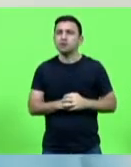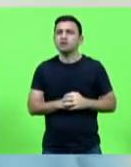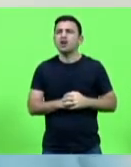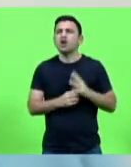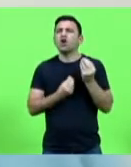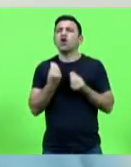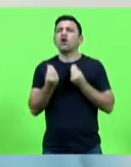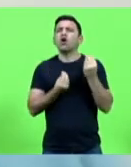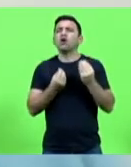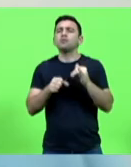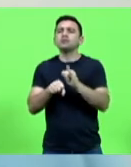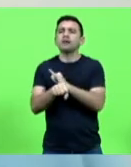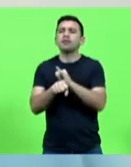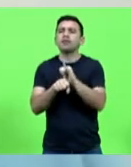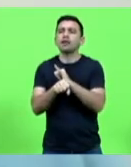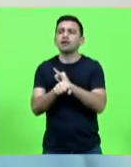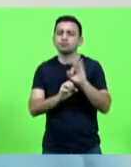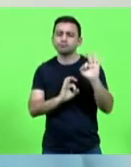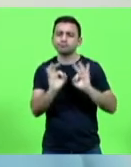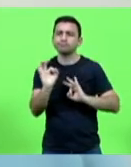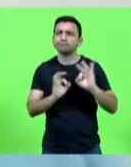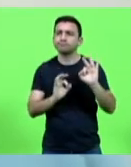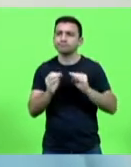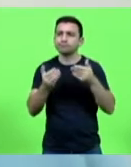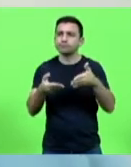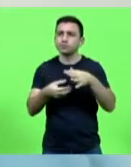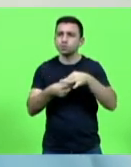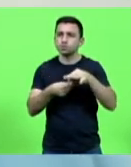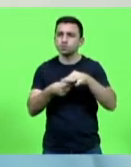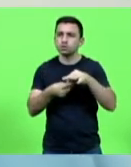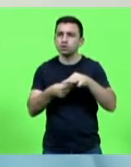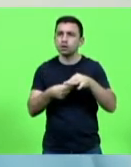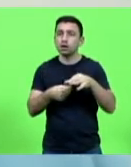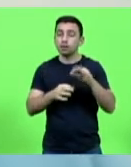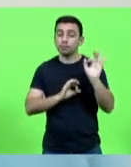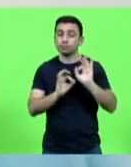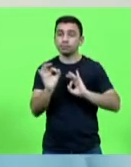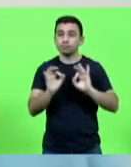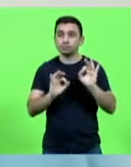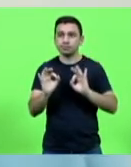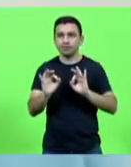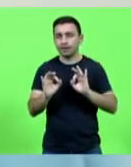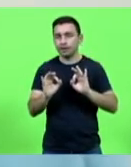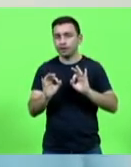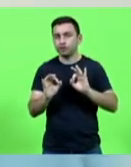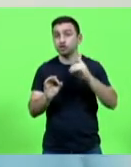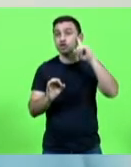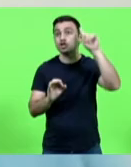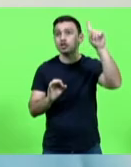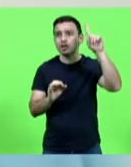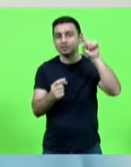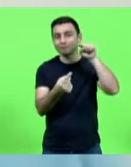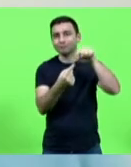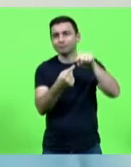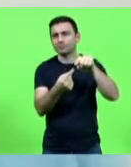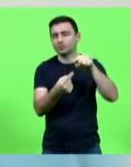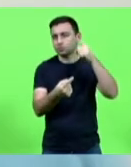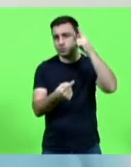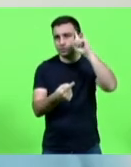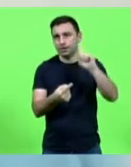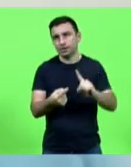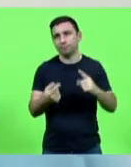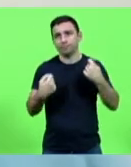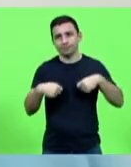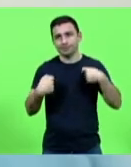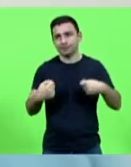o planejamento da Fundação? Planejamento, eu não posso falar nem de prazo, né? Porque o prazo, obviamente, depende dessa